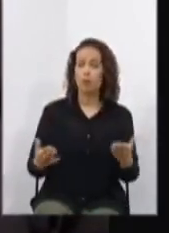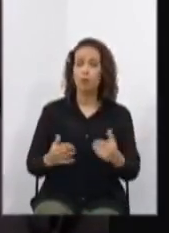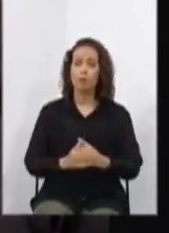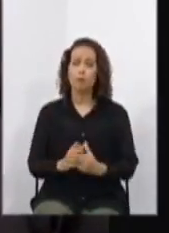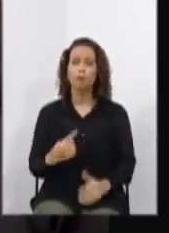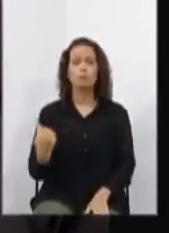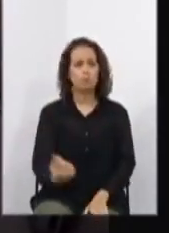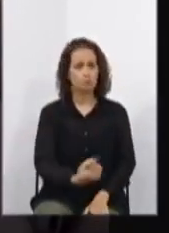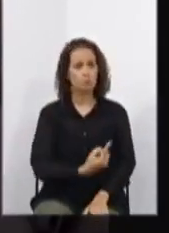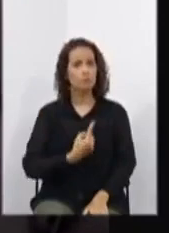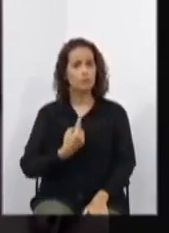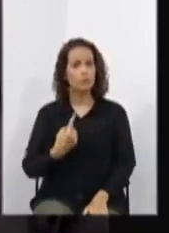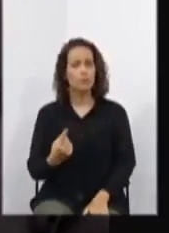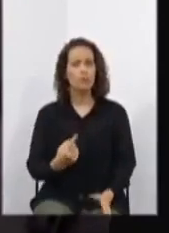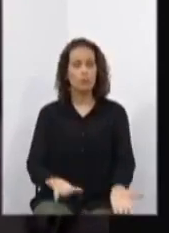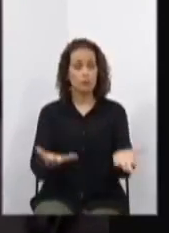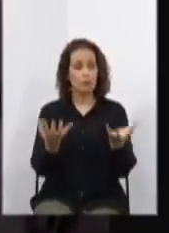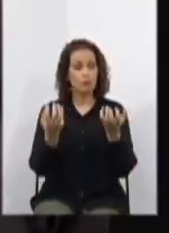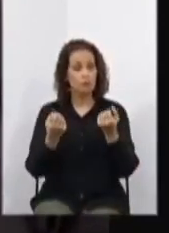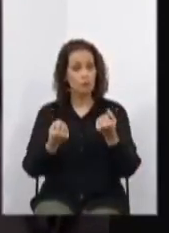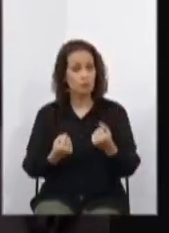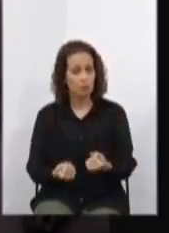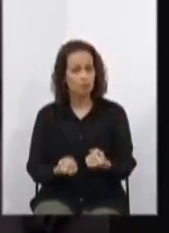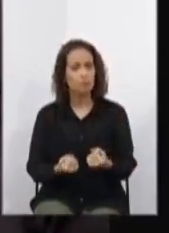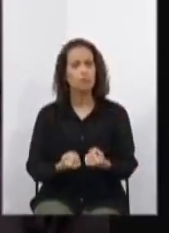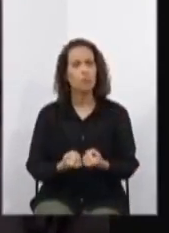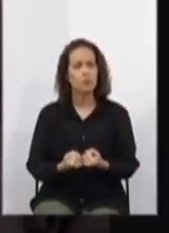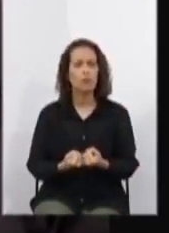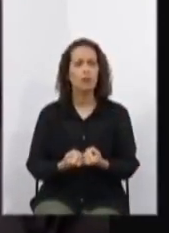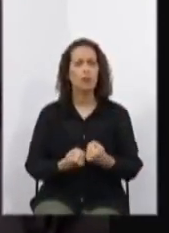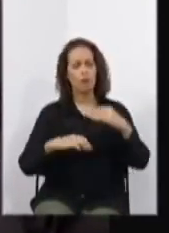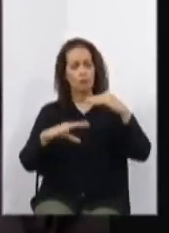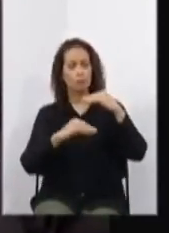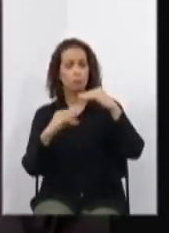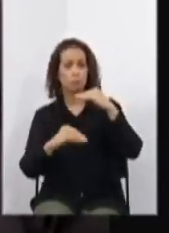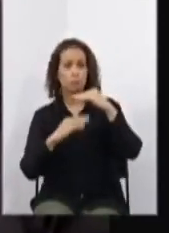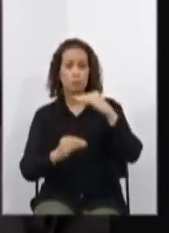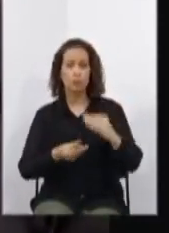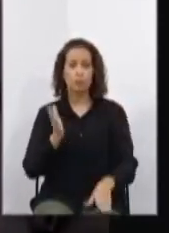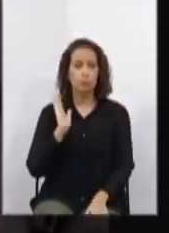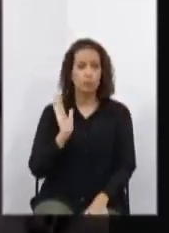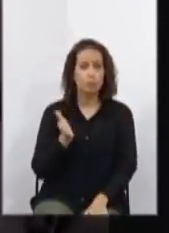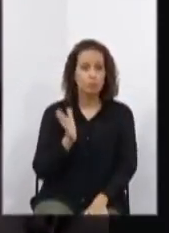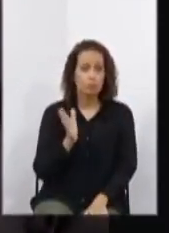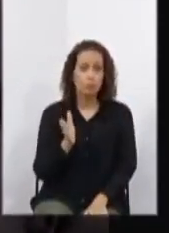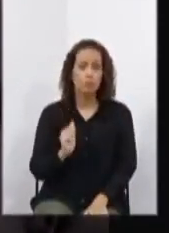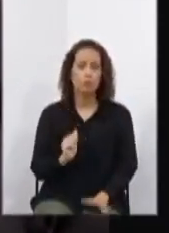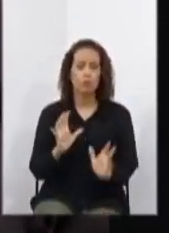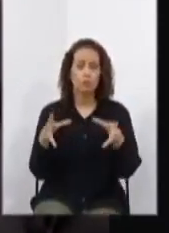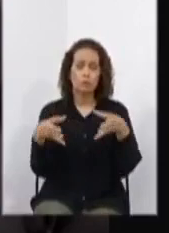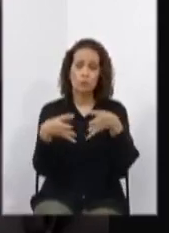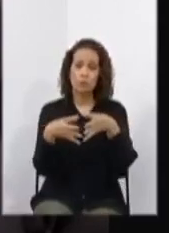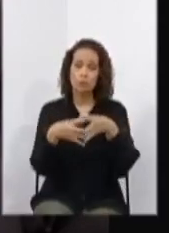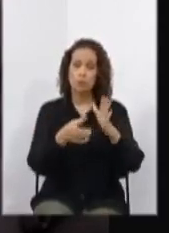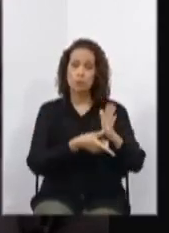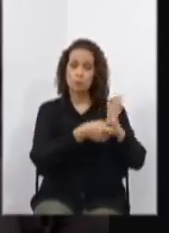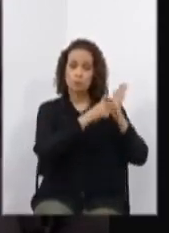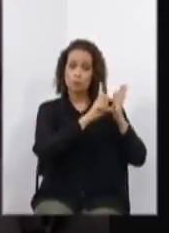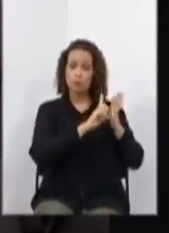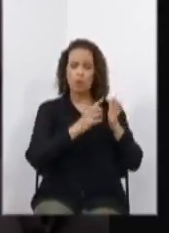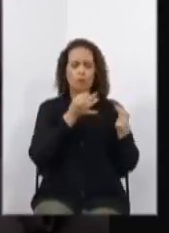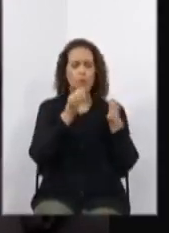posicionamos favoravelmente às alterações realizadas pela comissão anterior e